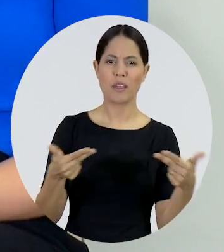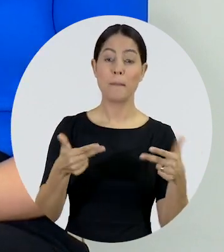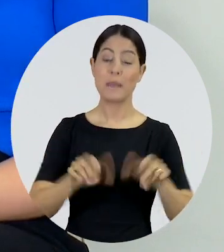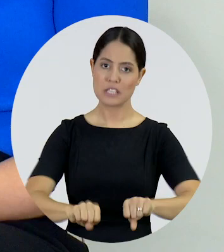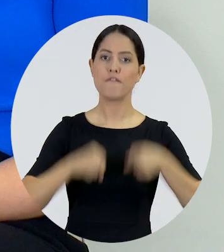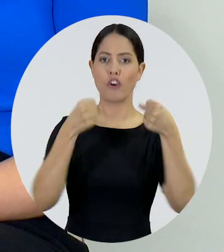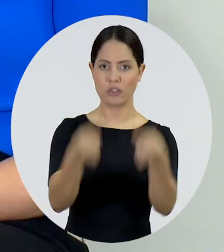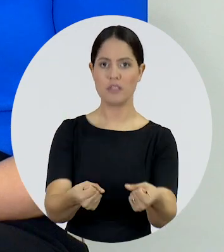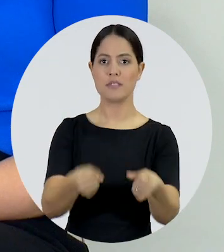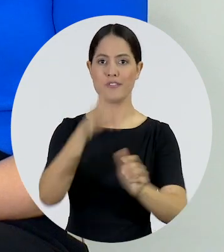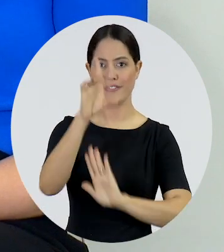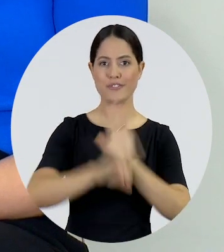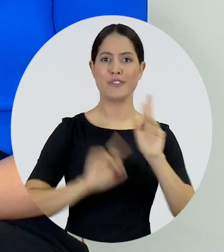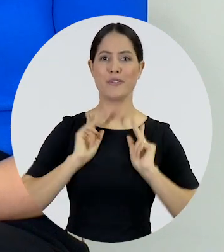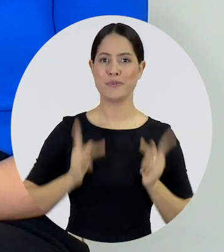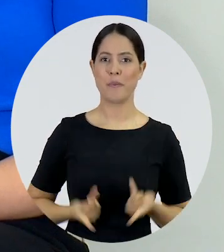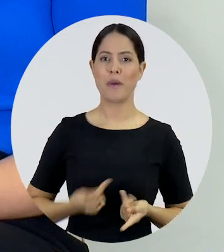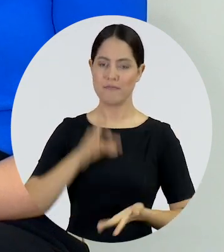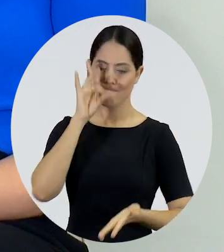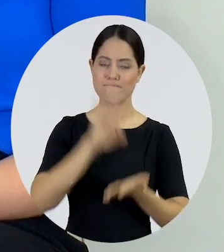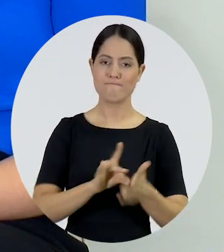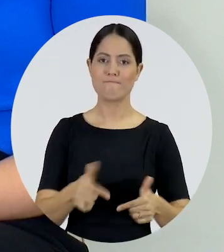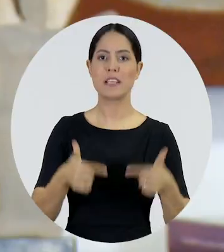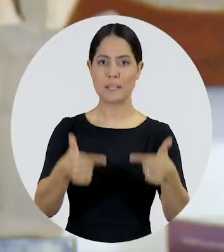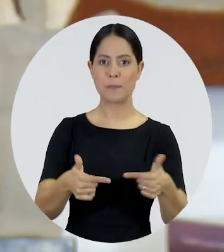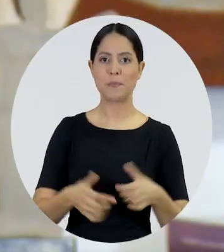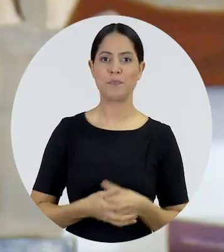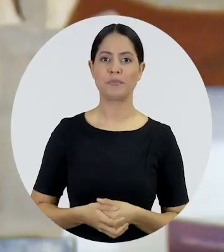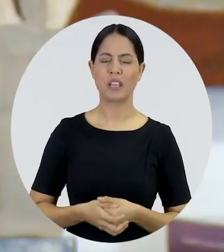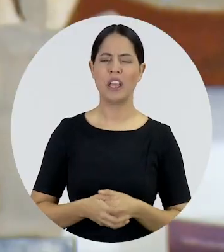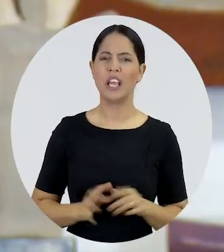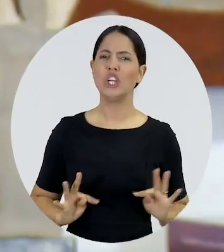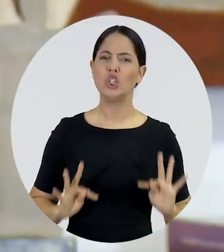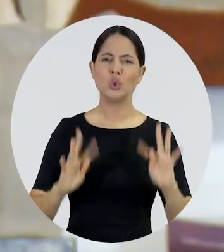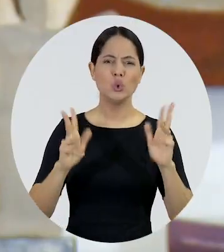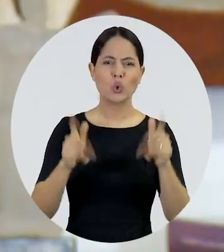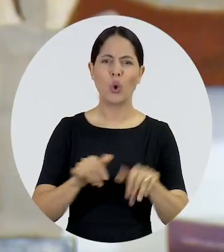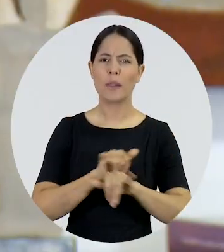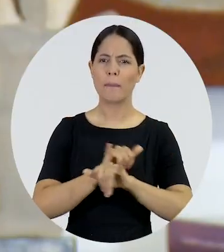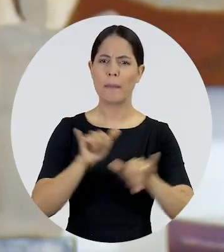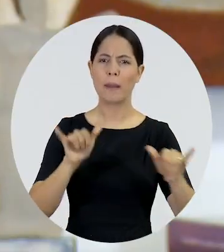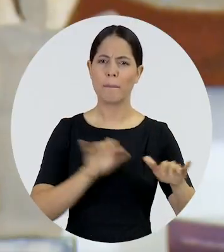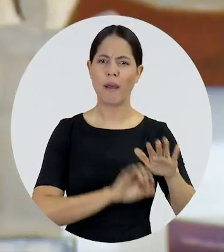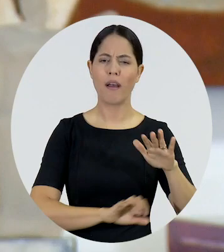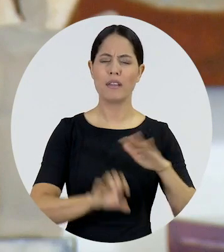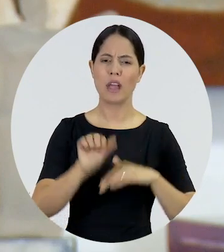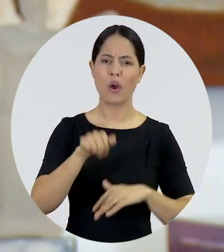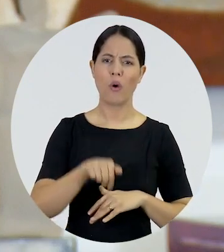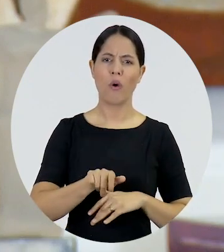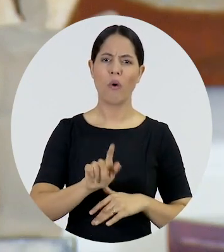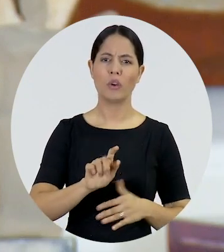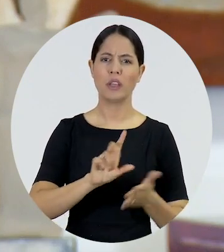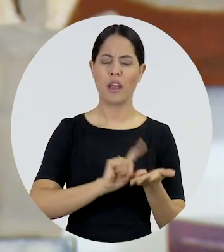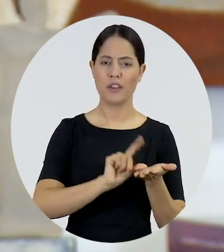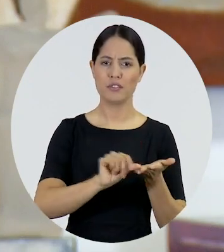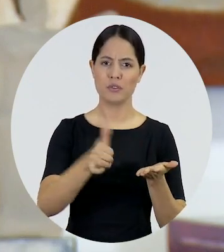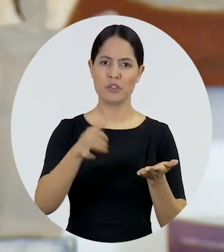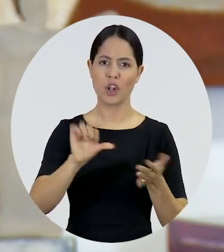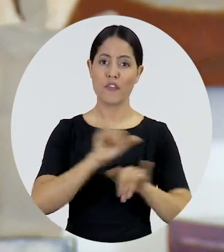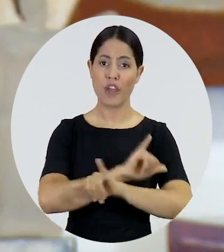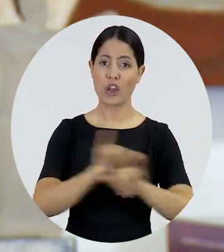fortalecimento e de aplicação dos direitos humanos e fundamentais. Em todas as publicações da ONG Artigo 19 se fala muito em